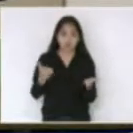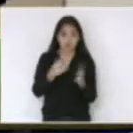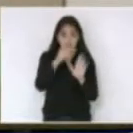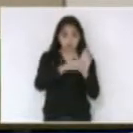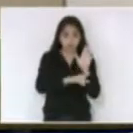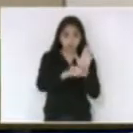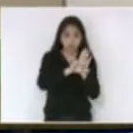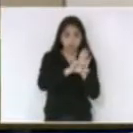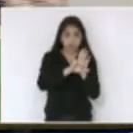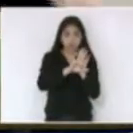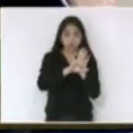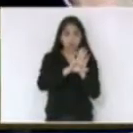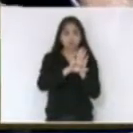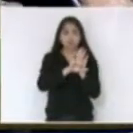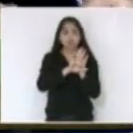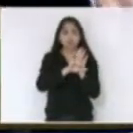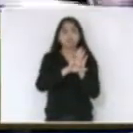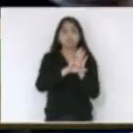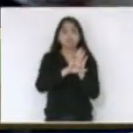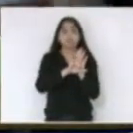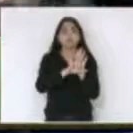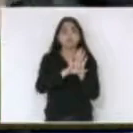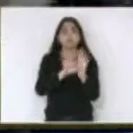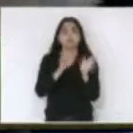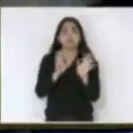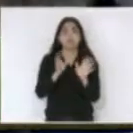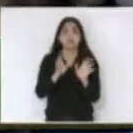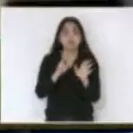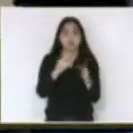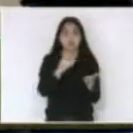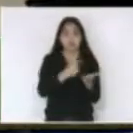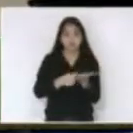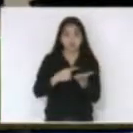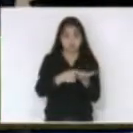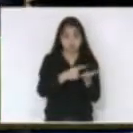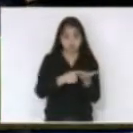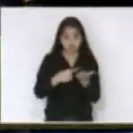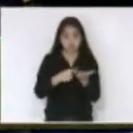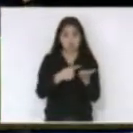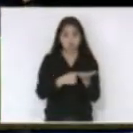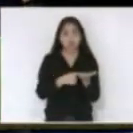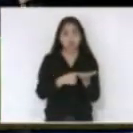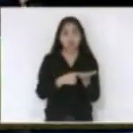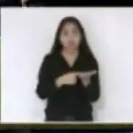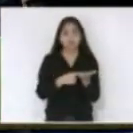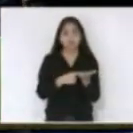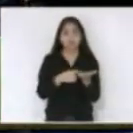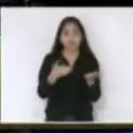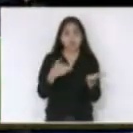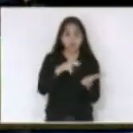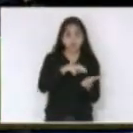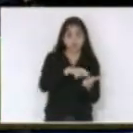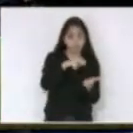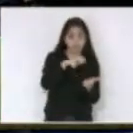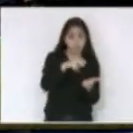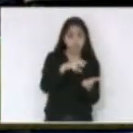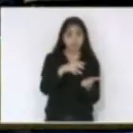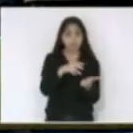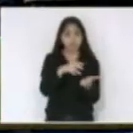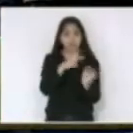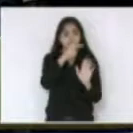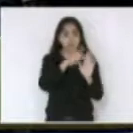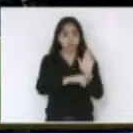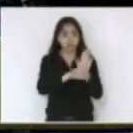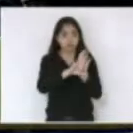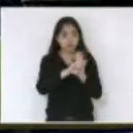o projeto de lei extra pauta como já houve um acordo na manhã de hoje a respeito